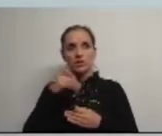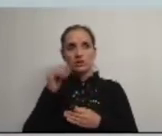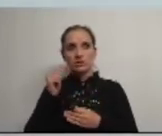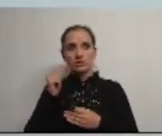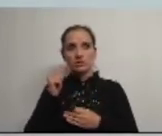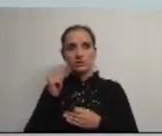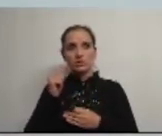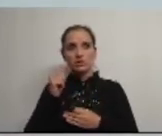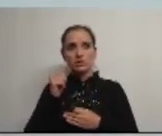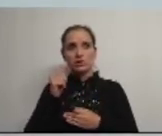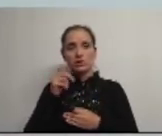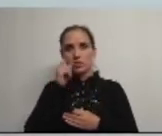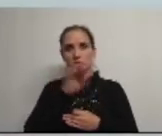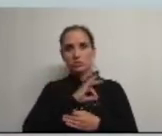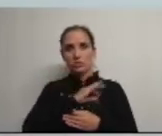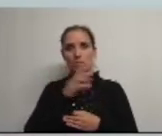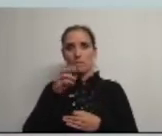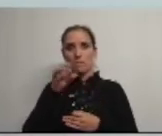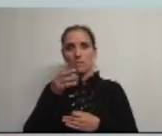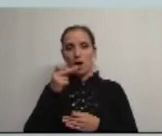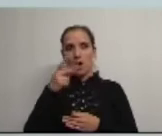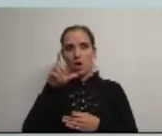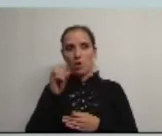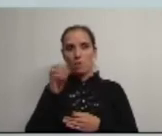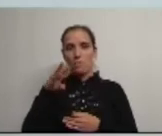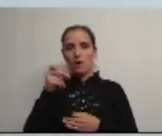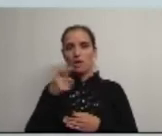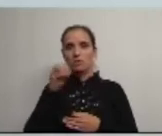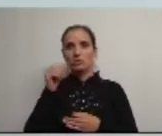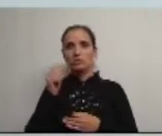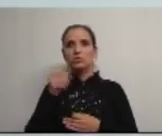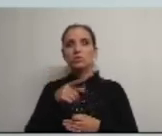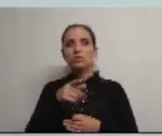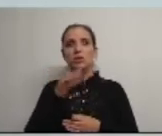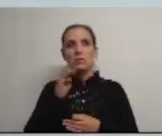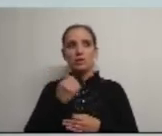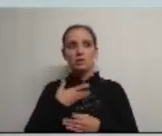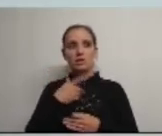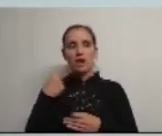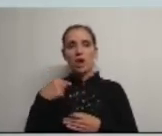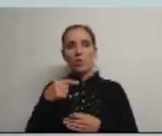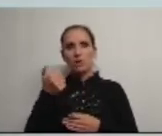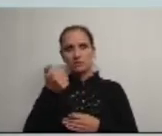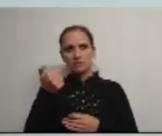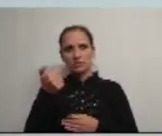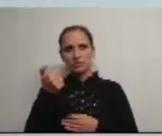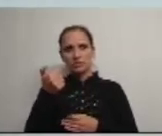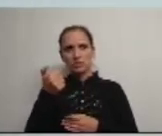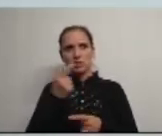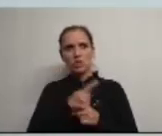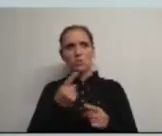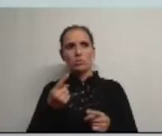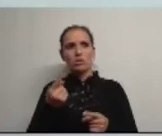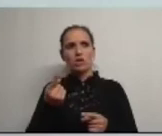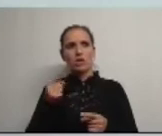o doutor Paulo Matos como representante do CDS tinha sim do PSD tinha 5 porque